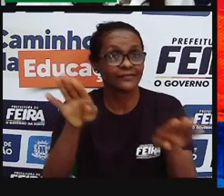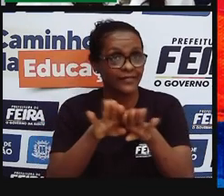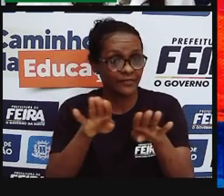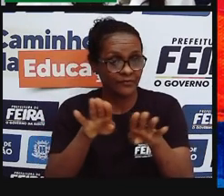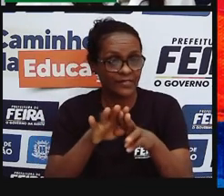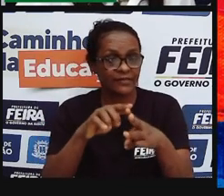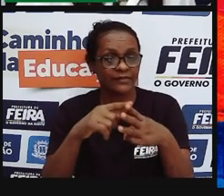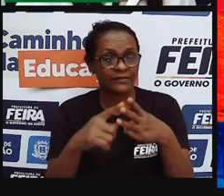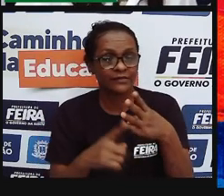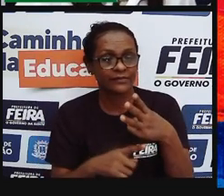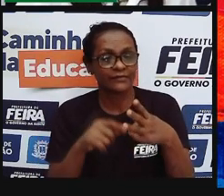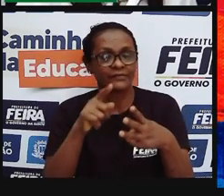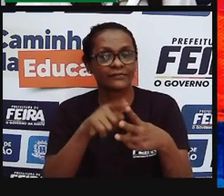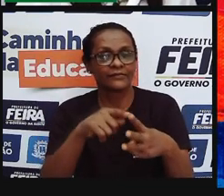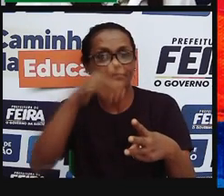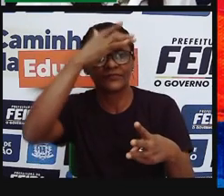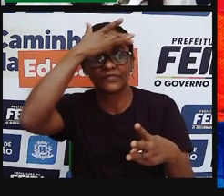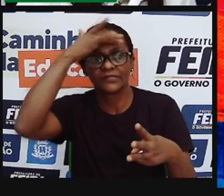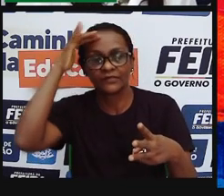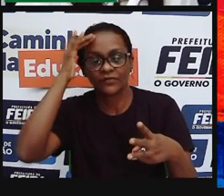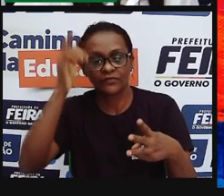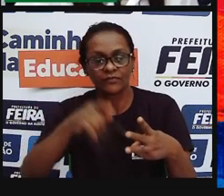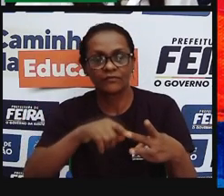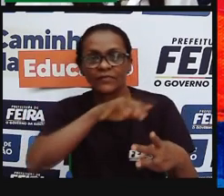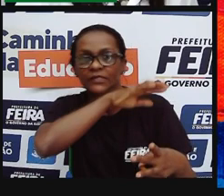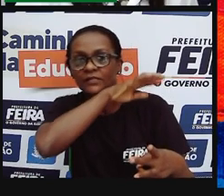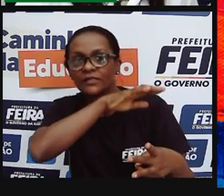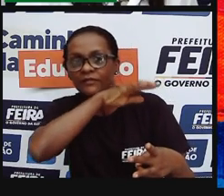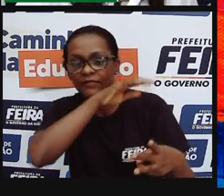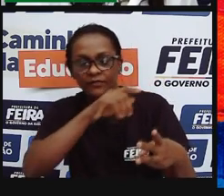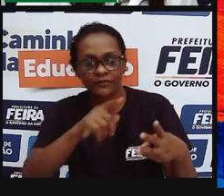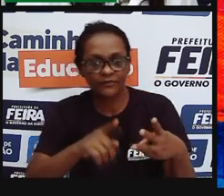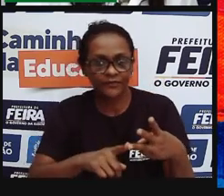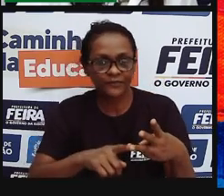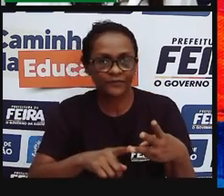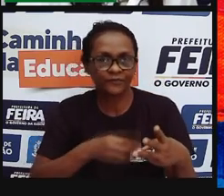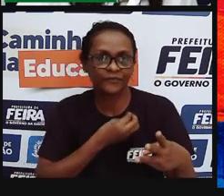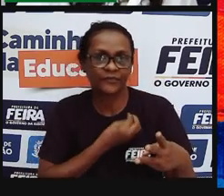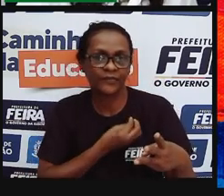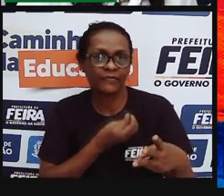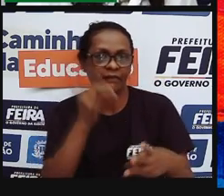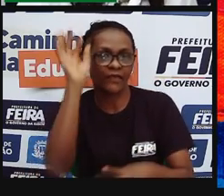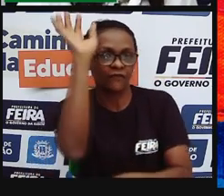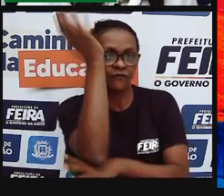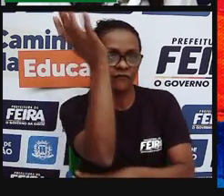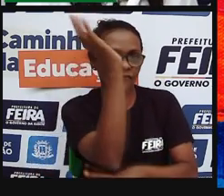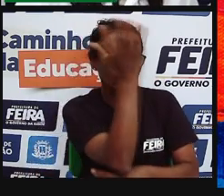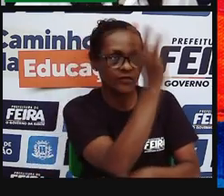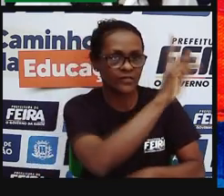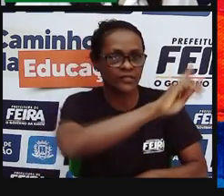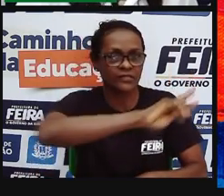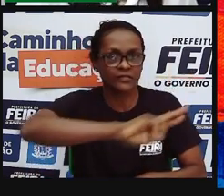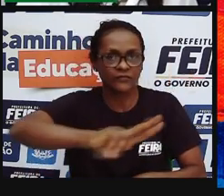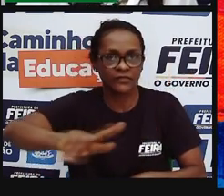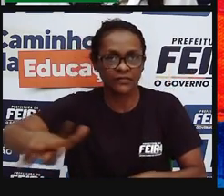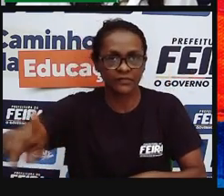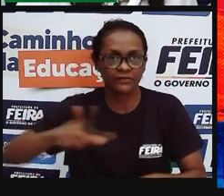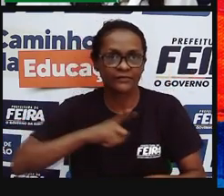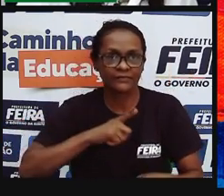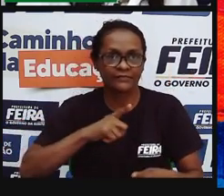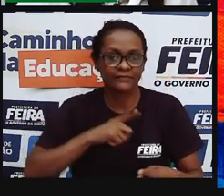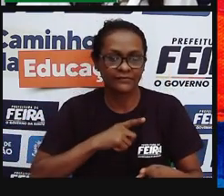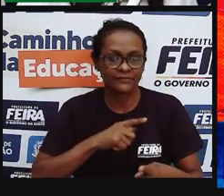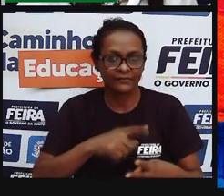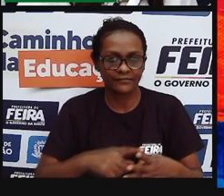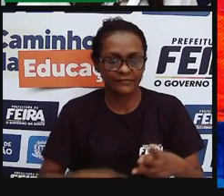comunidades, né? De um ambiente, e pela parte abiótica, não viva, né? Representada